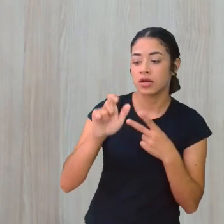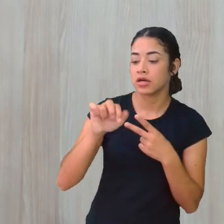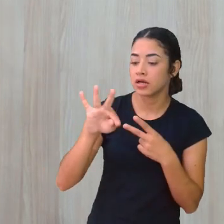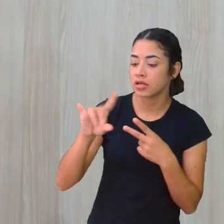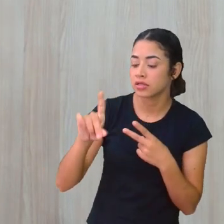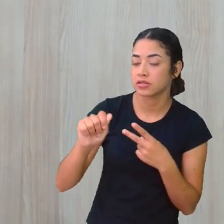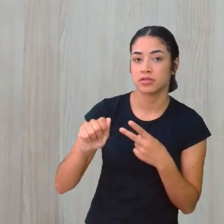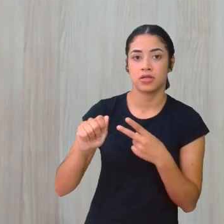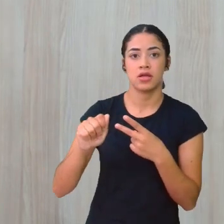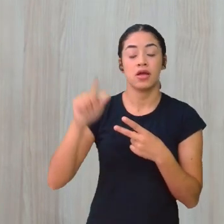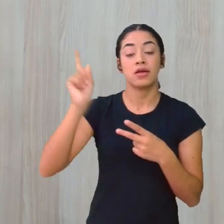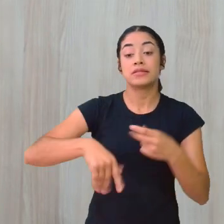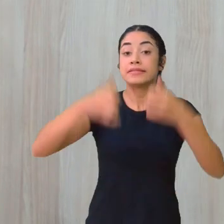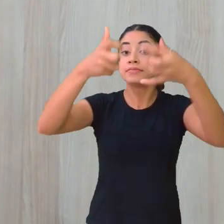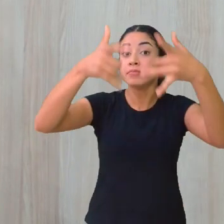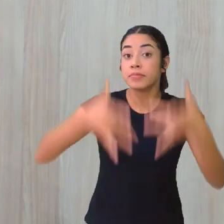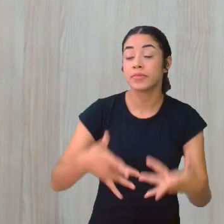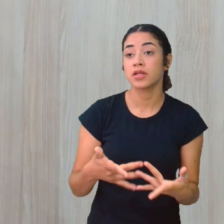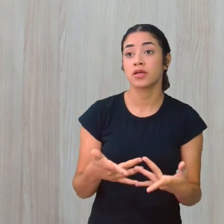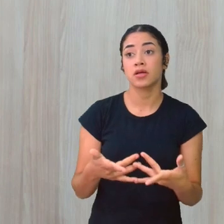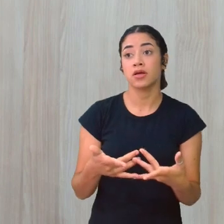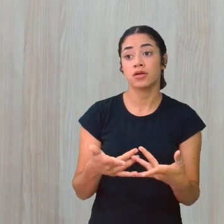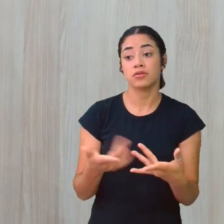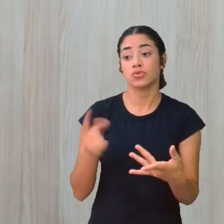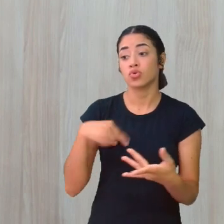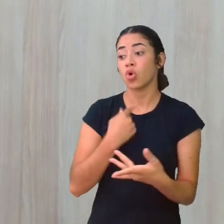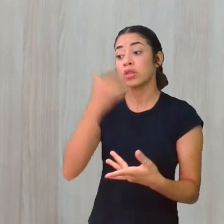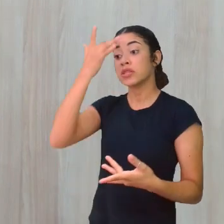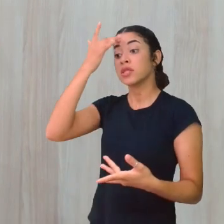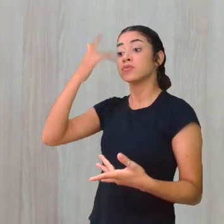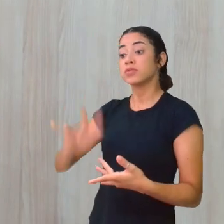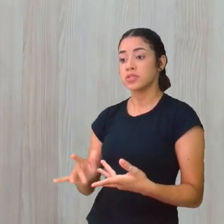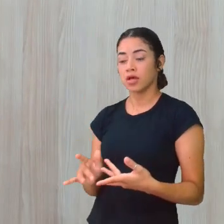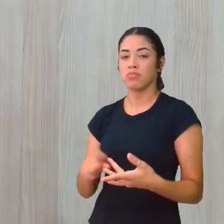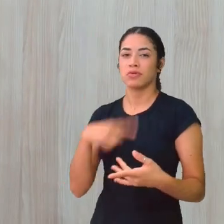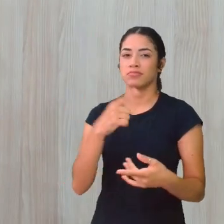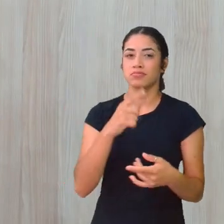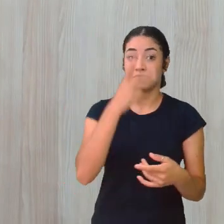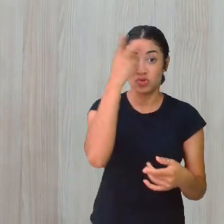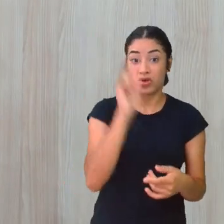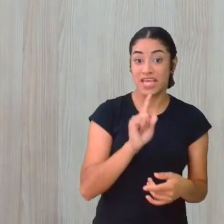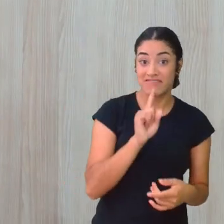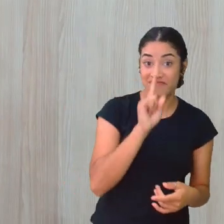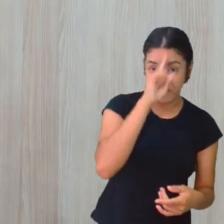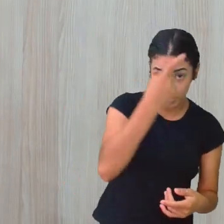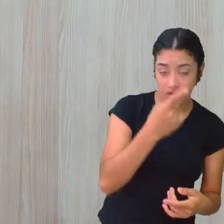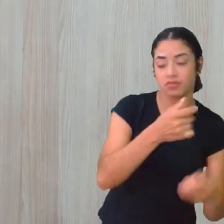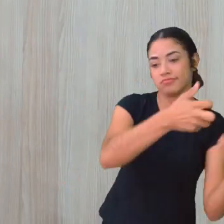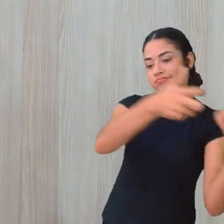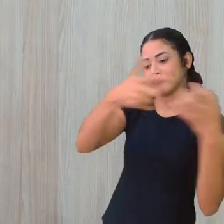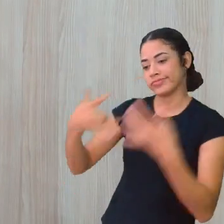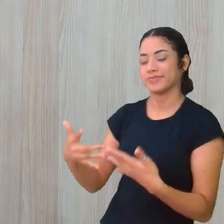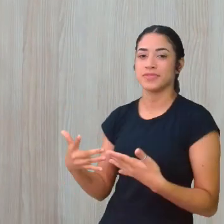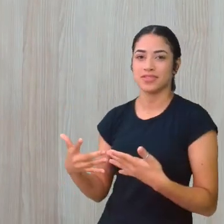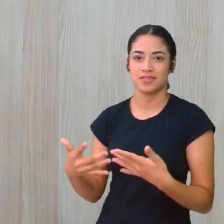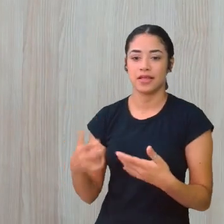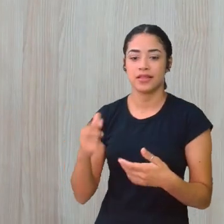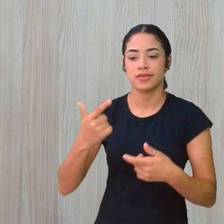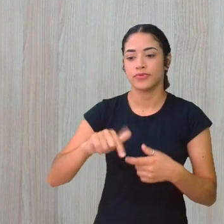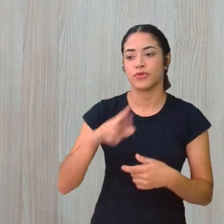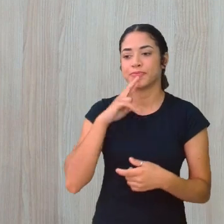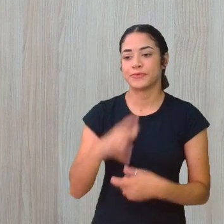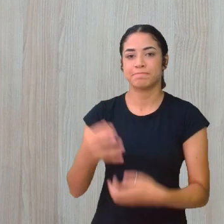explicação Para algo Que não se sabia Cientificamente Que não se sabia Que não se tinha Uma resposta concreta